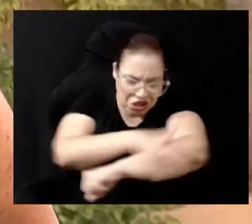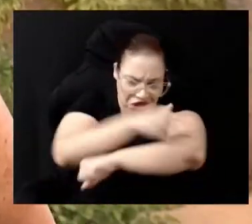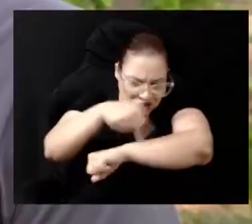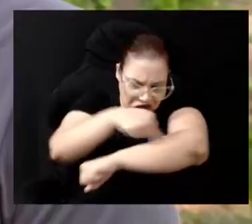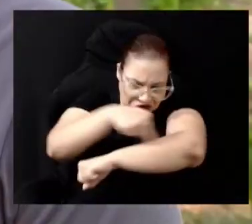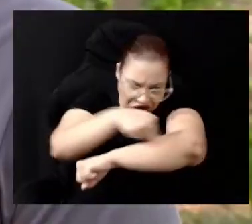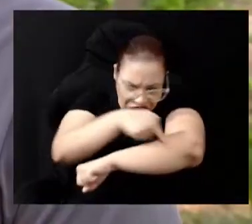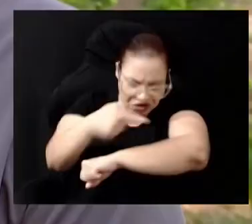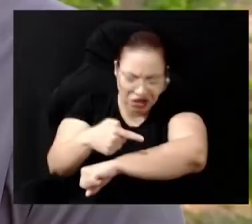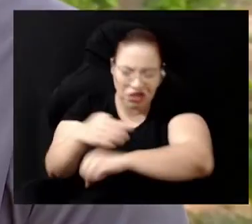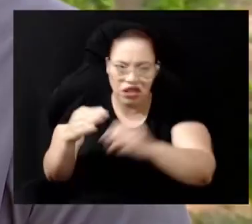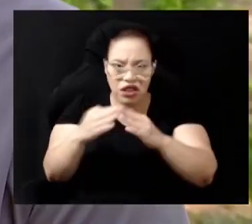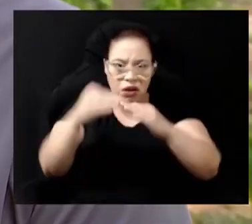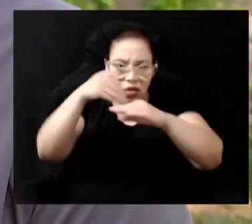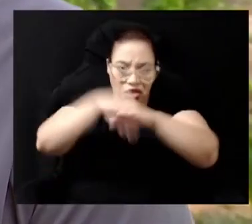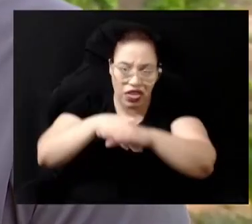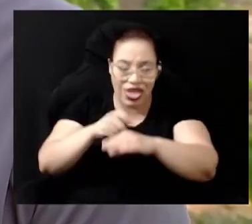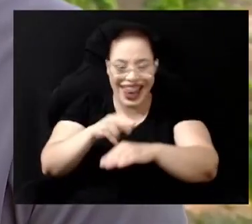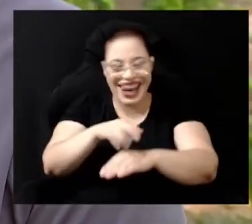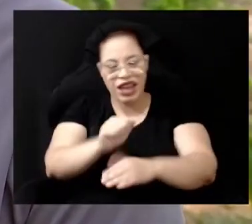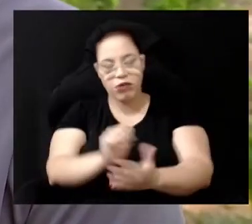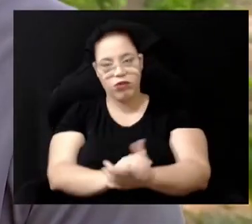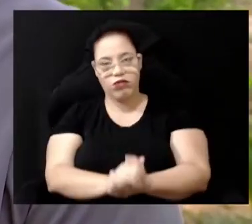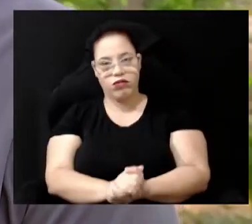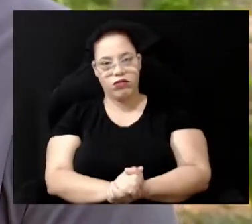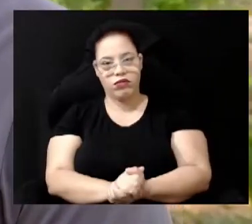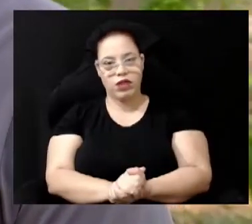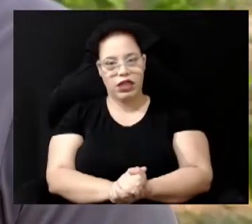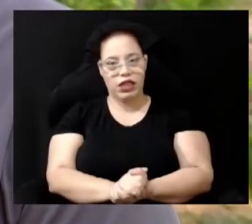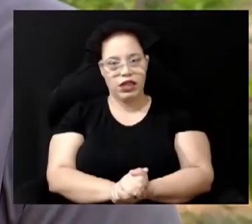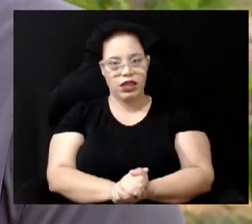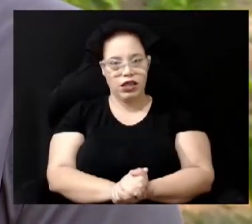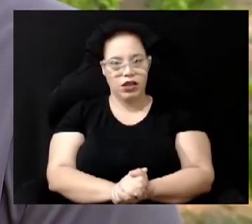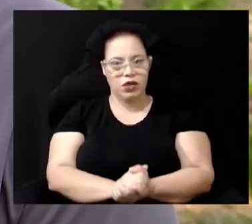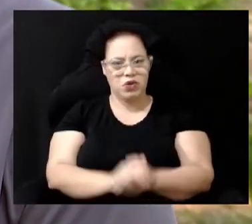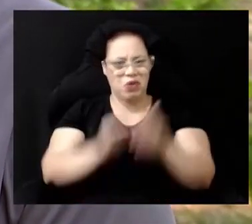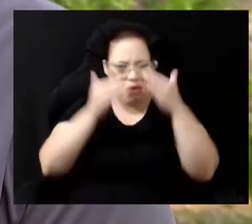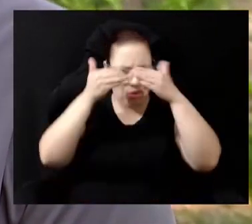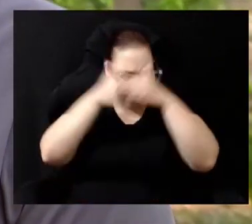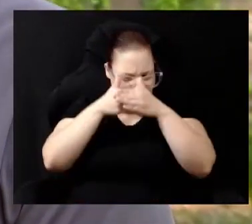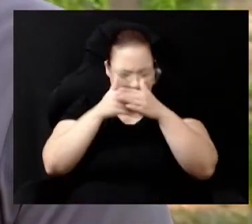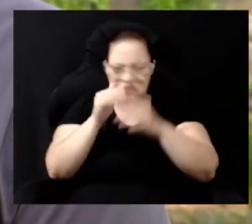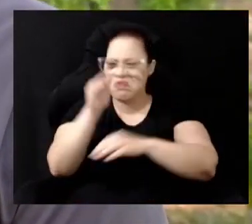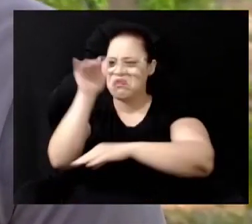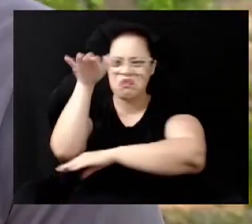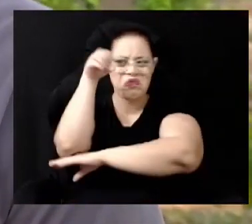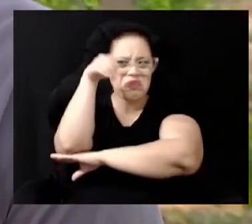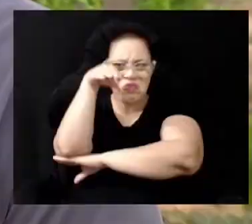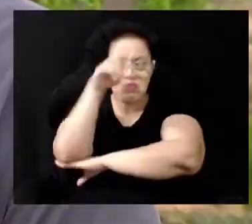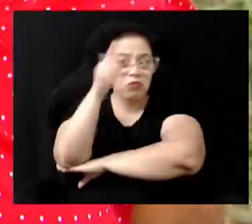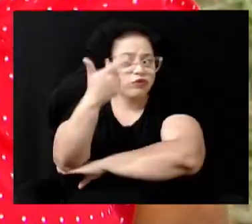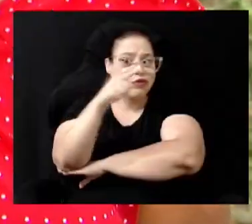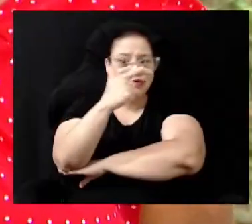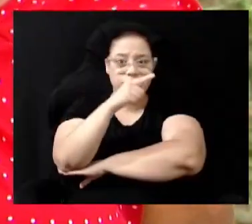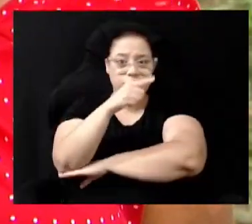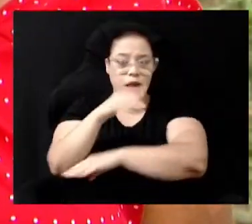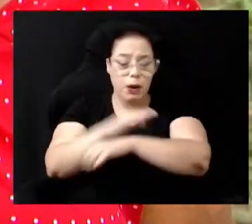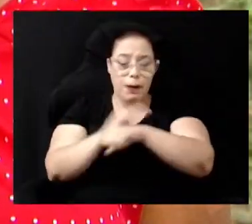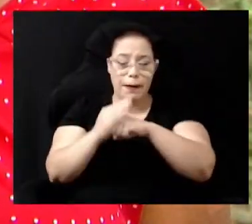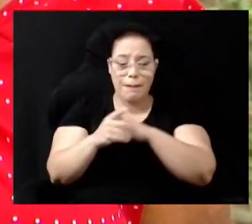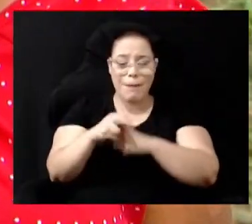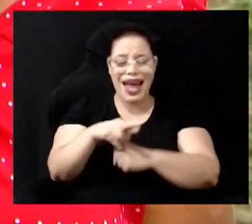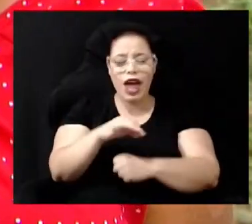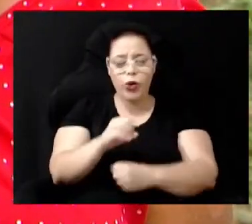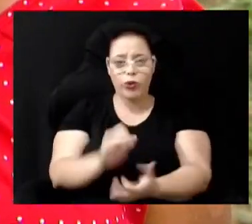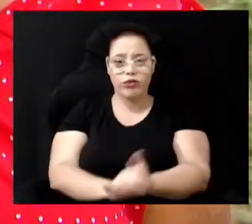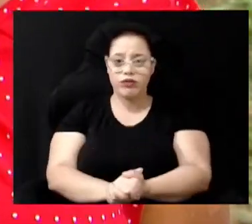dentro da lama Aqui era muito feio, tudo escuro, não tinha luz e tudo no barro, tudo era barro Aqui era um